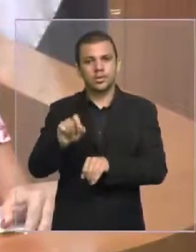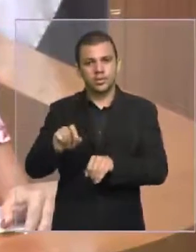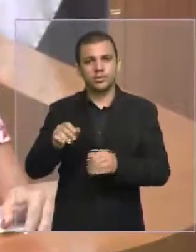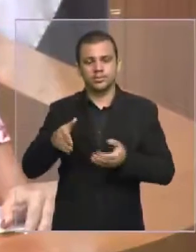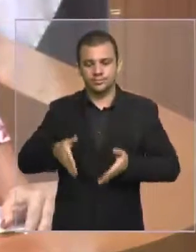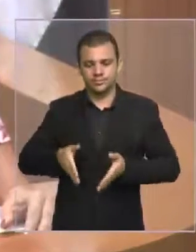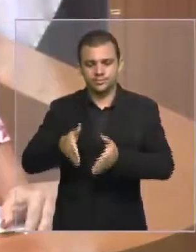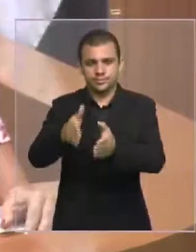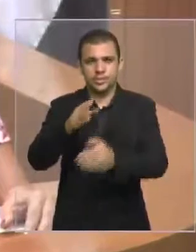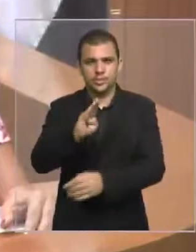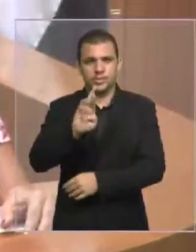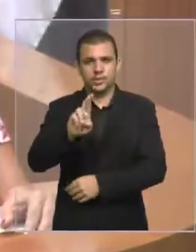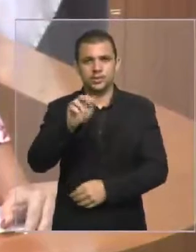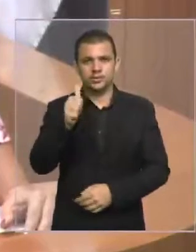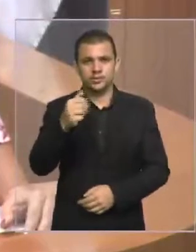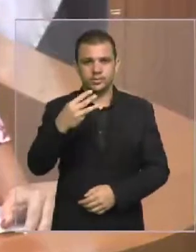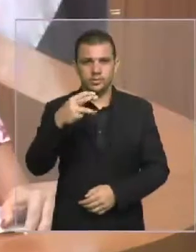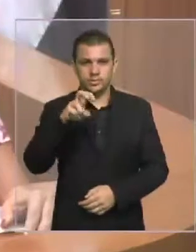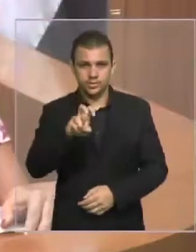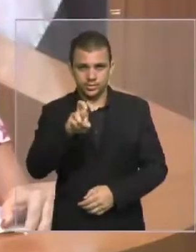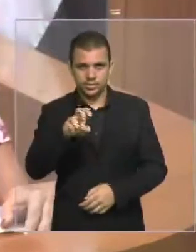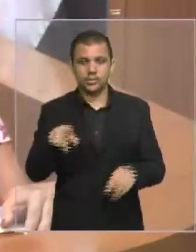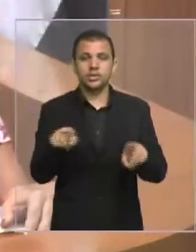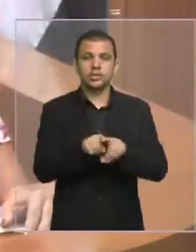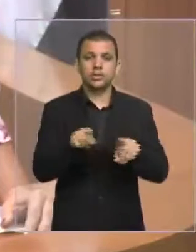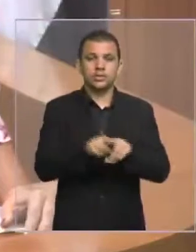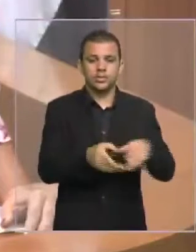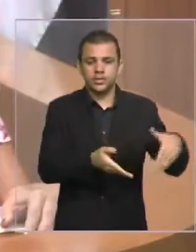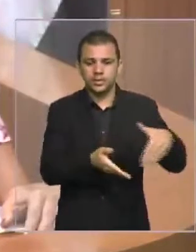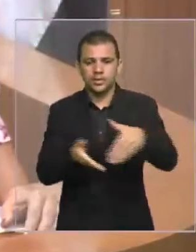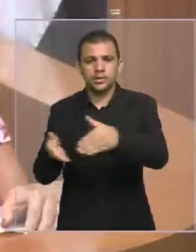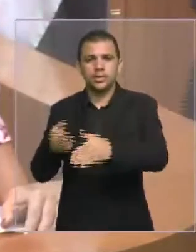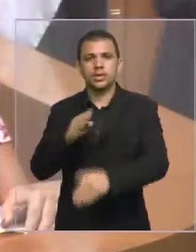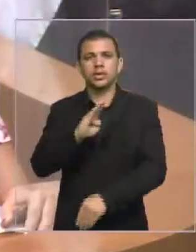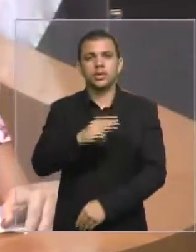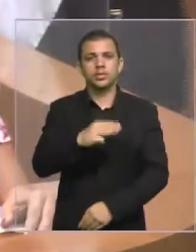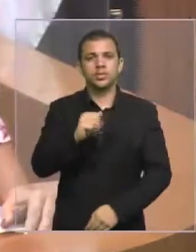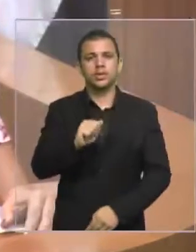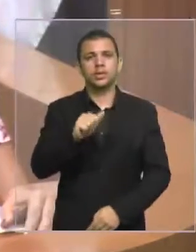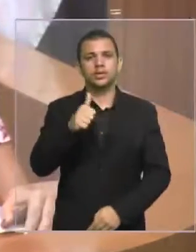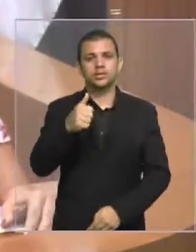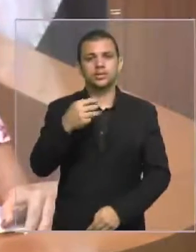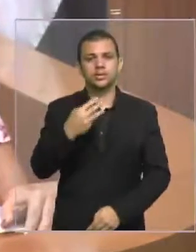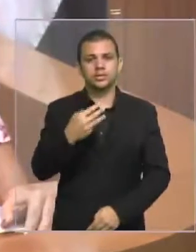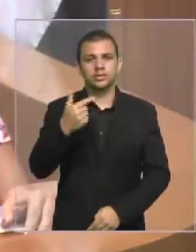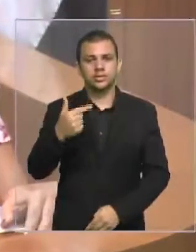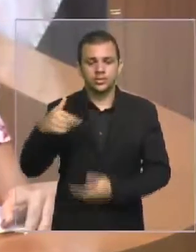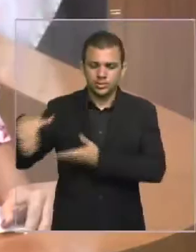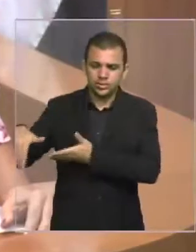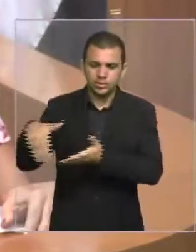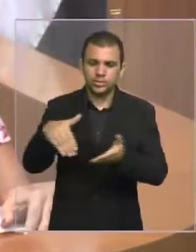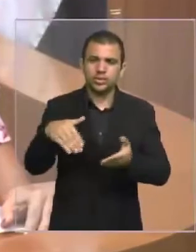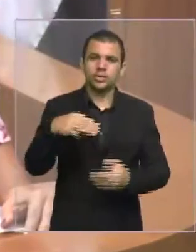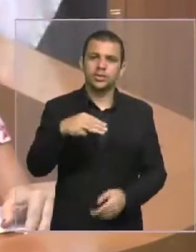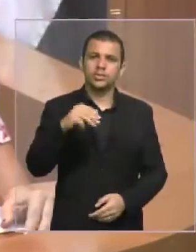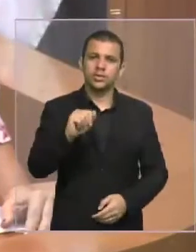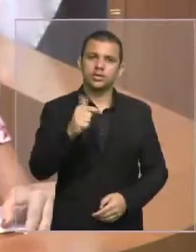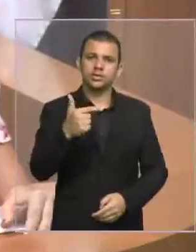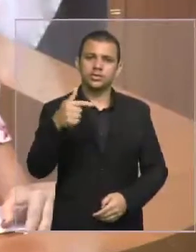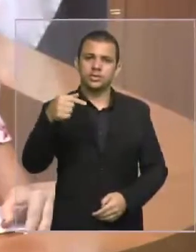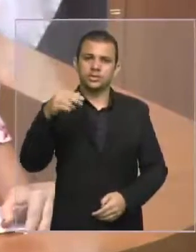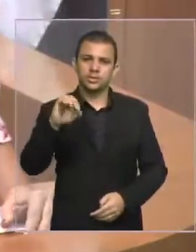132 e 270. Somos um polo de comércio, agricultura e